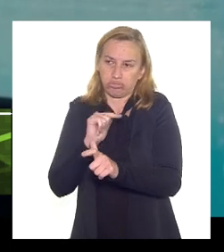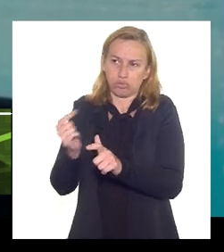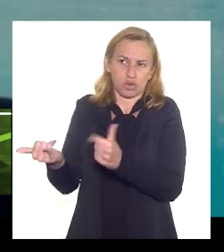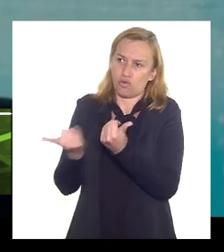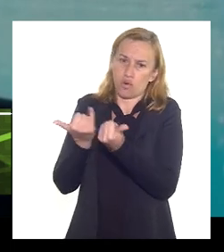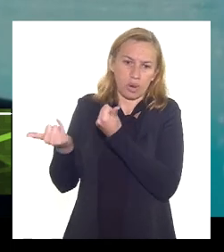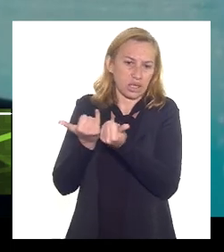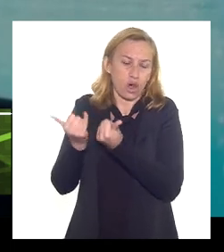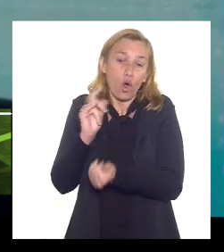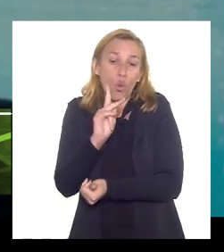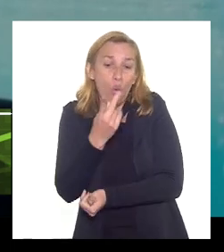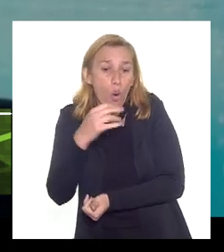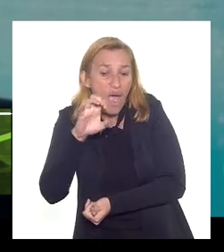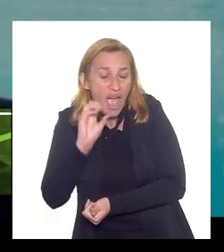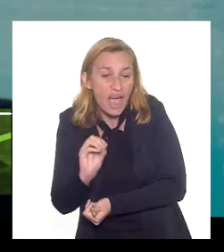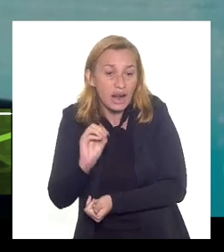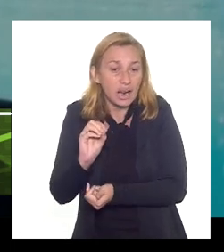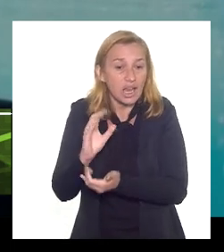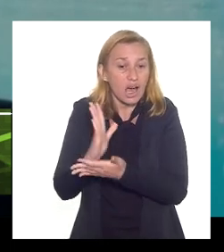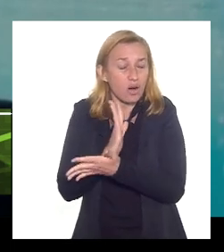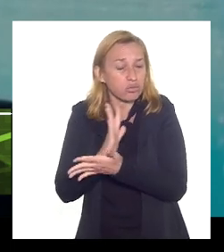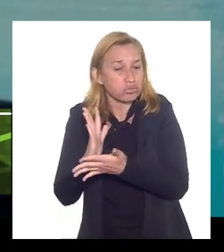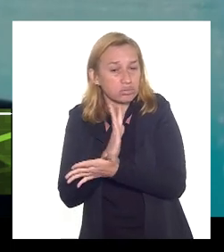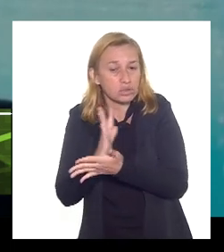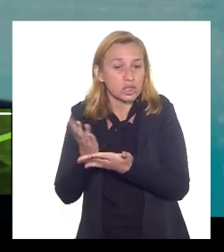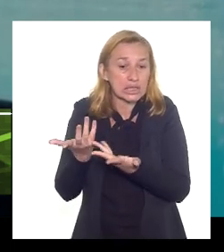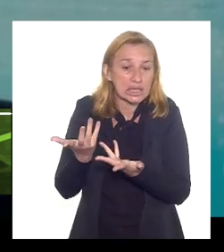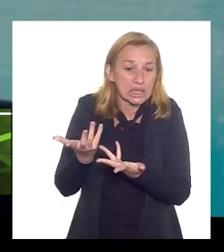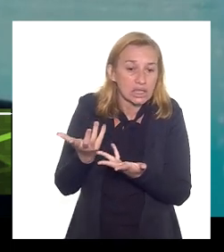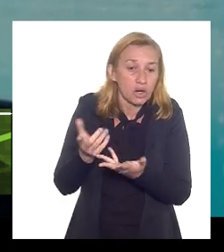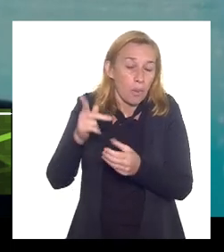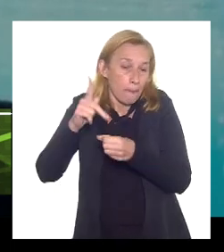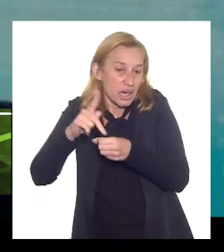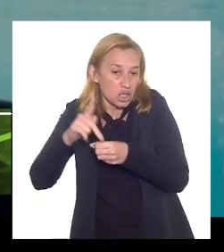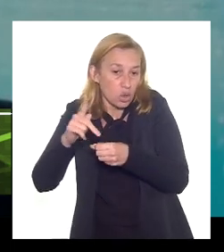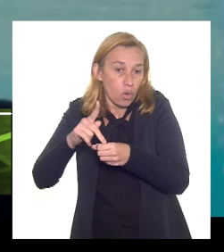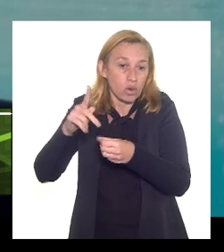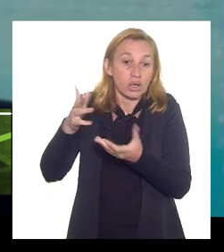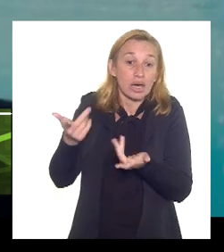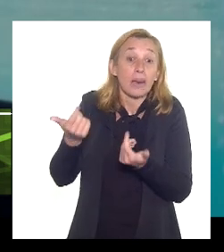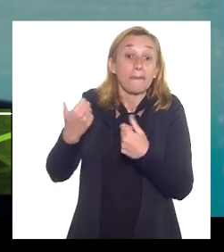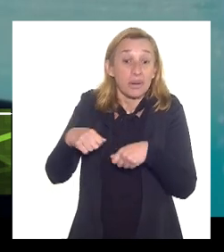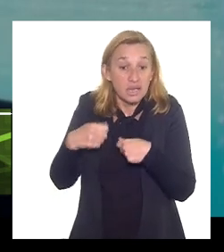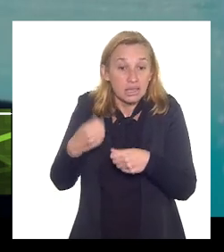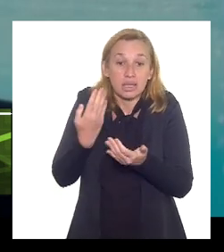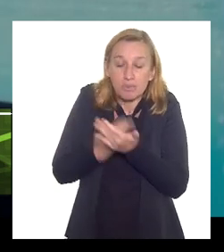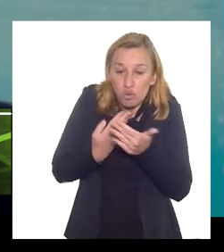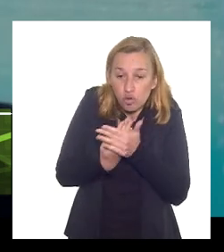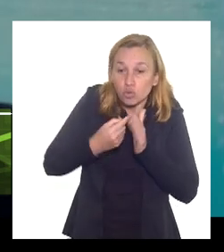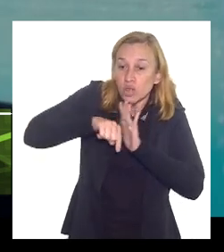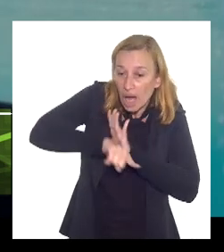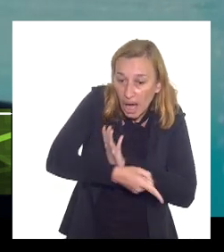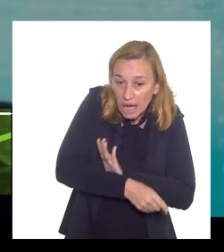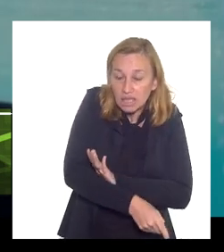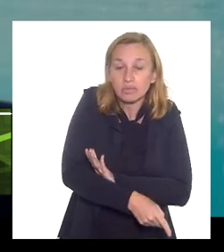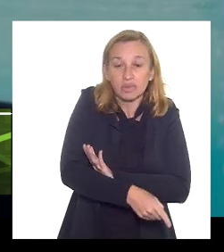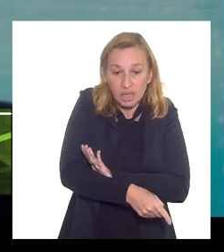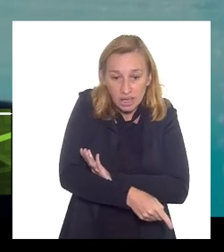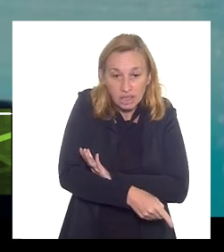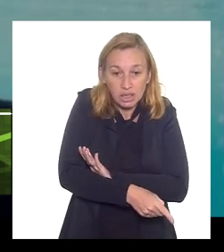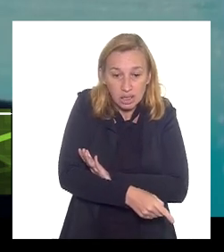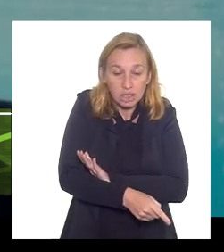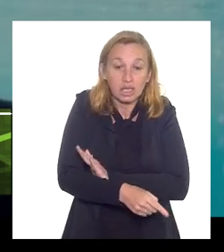o hélio tem algumas questões aqui da interação do hélio com petróleo então a gente teria que dar uma aprofundada também se tiver